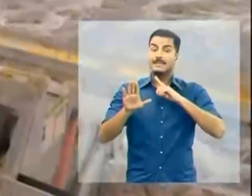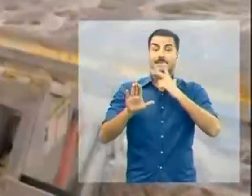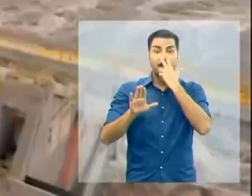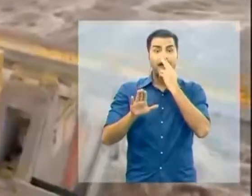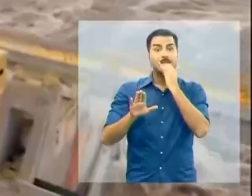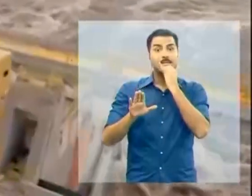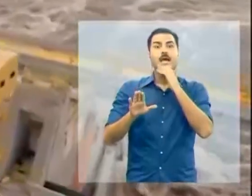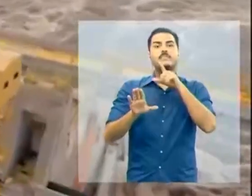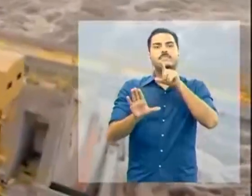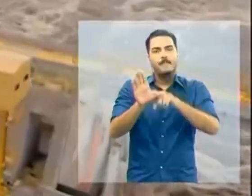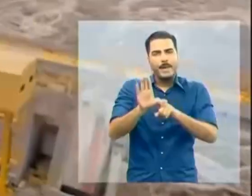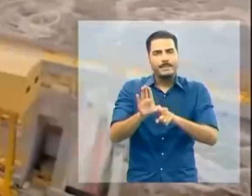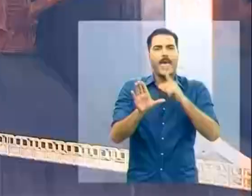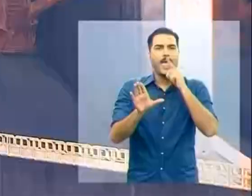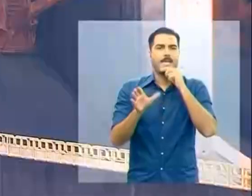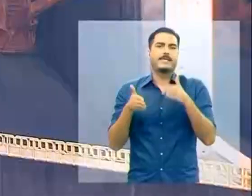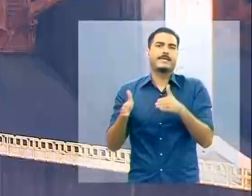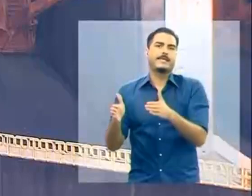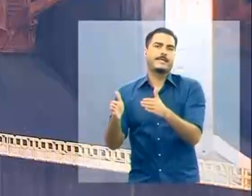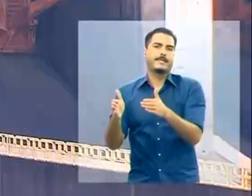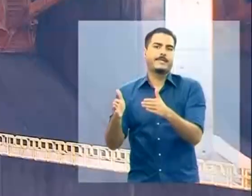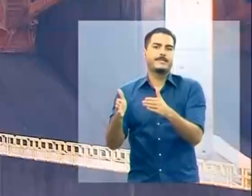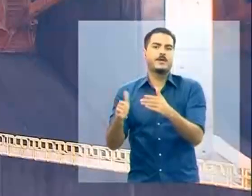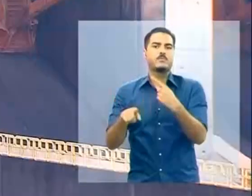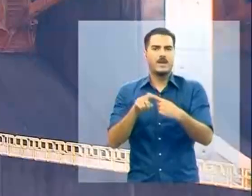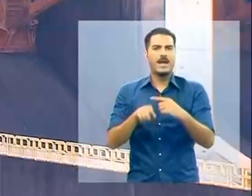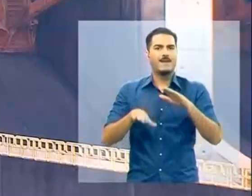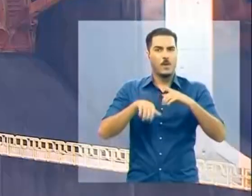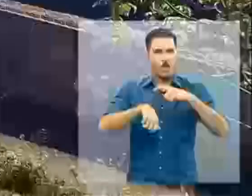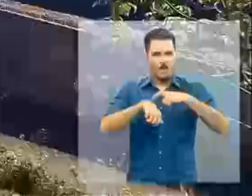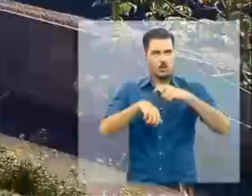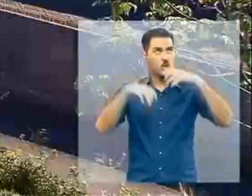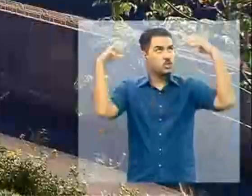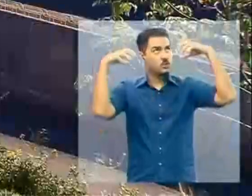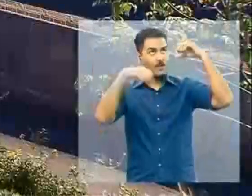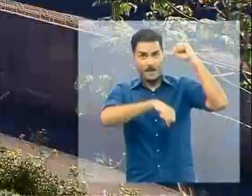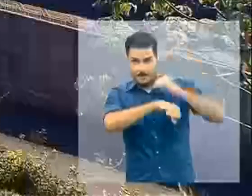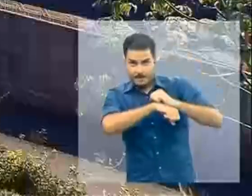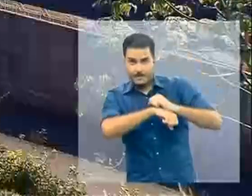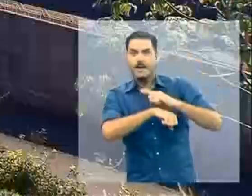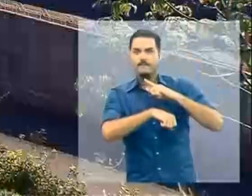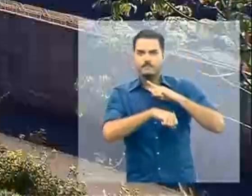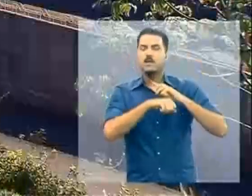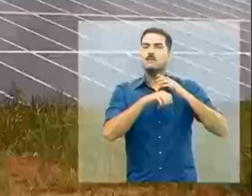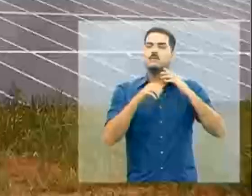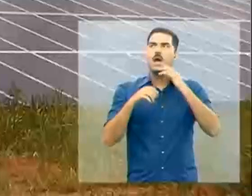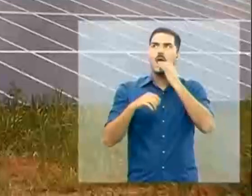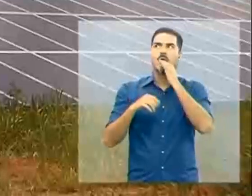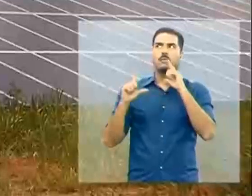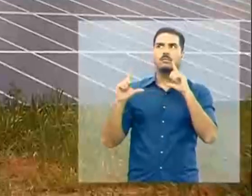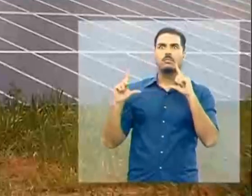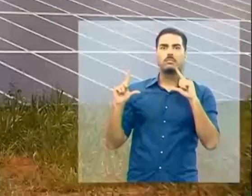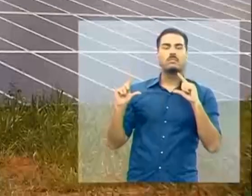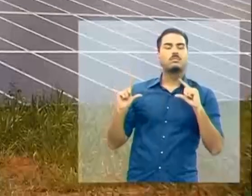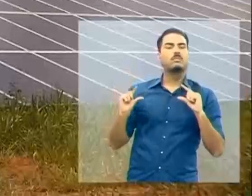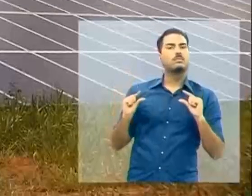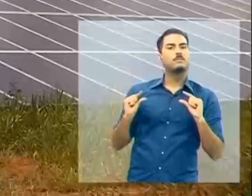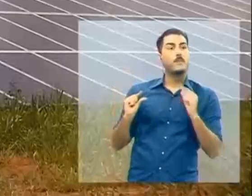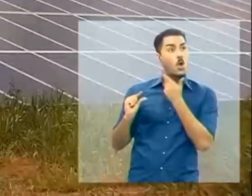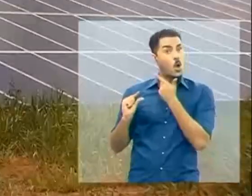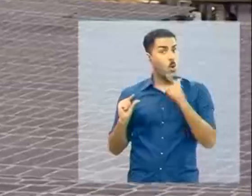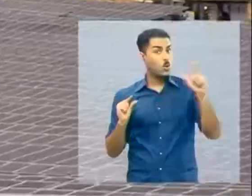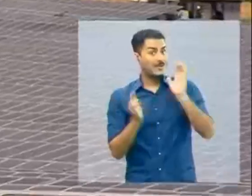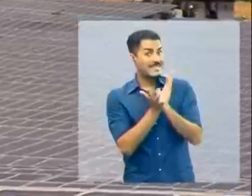muito dependente dos rios. Em longos períodos de estiagem, a produção tende a cair. E os outros tipos de